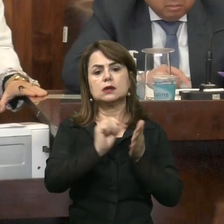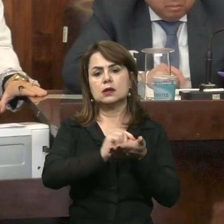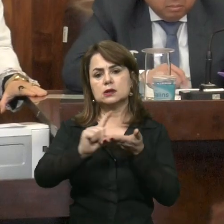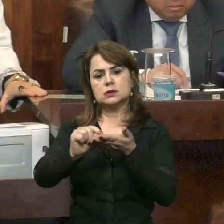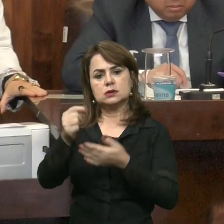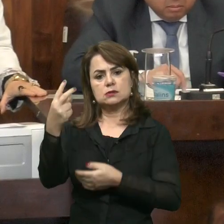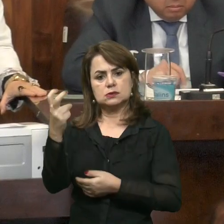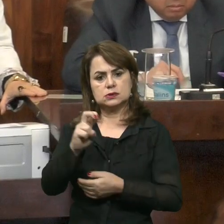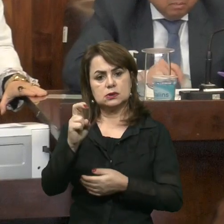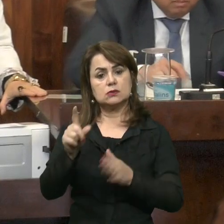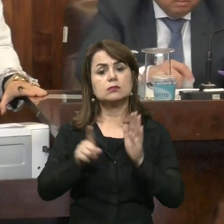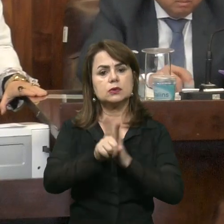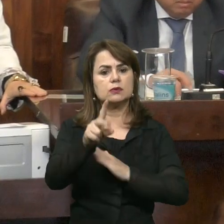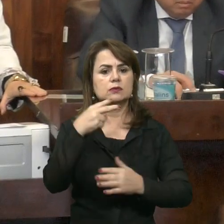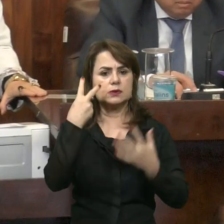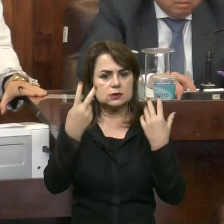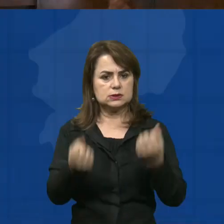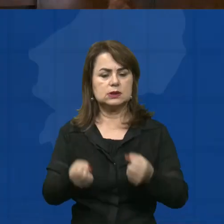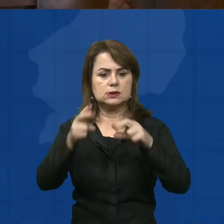Favor A